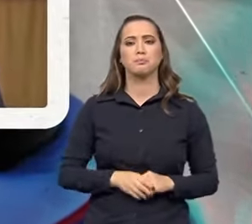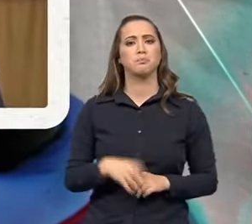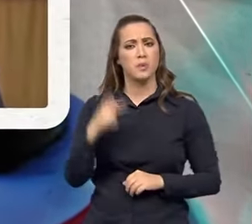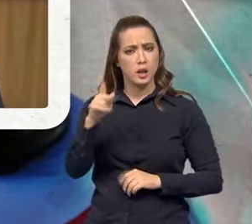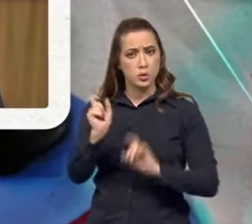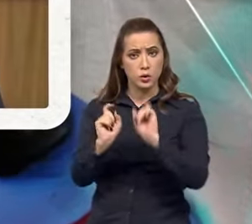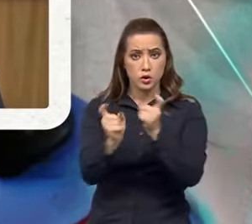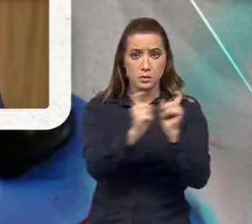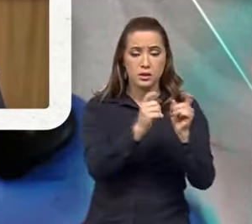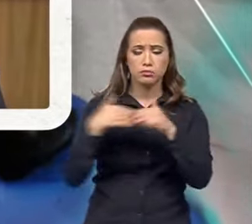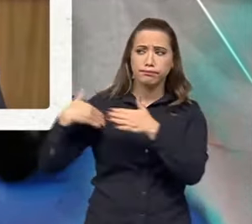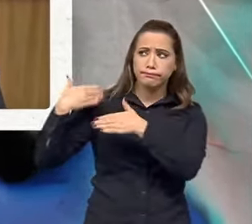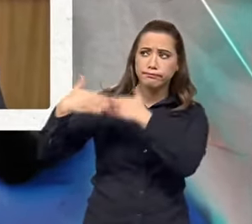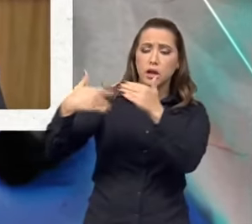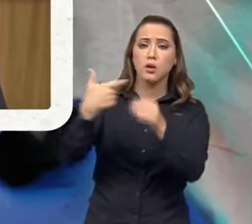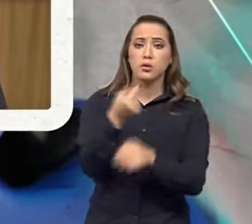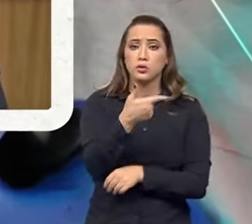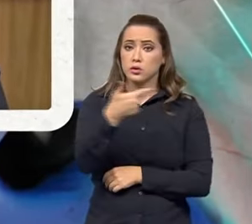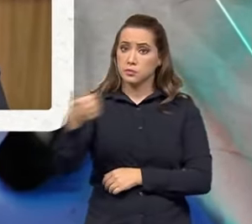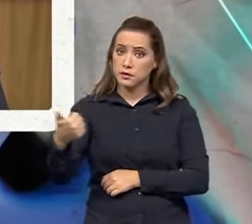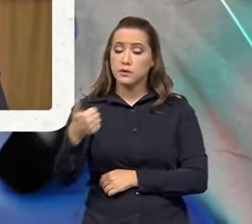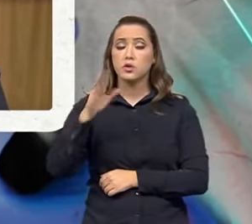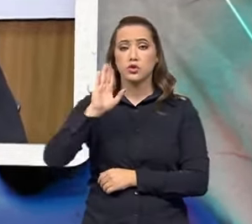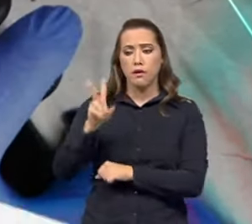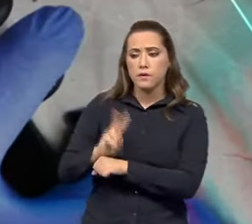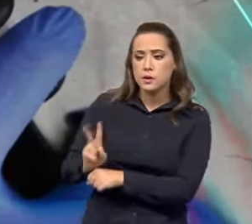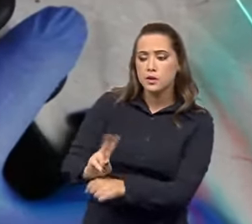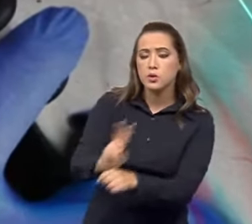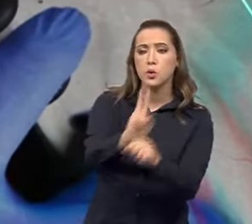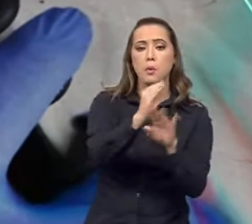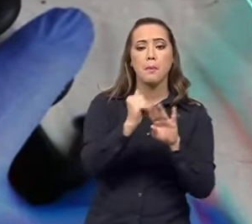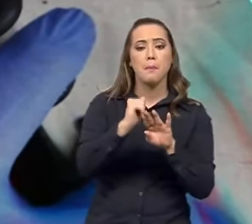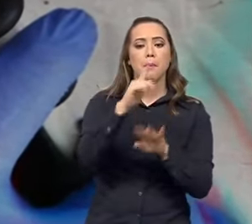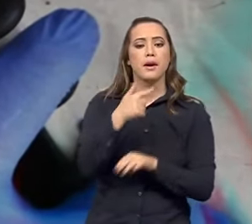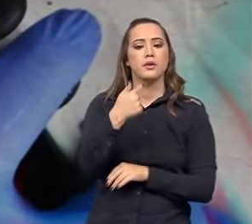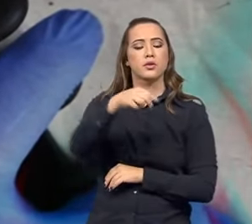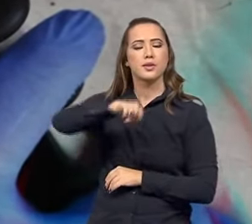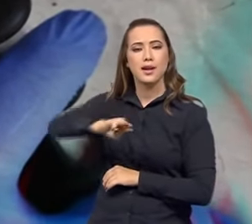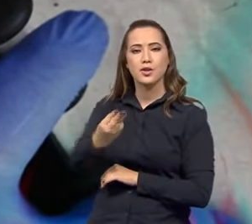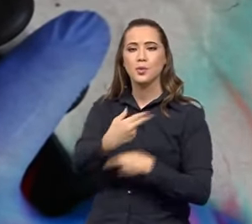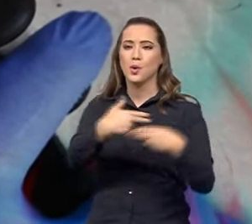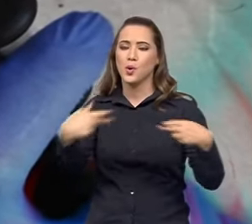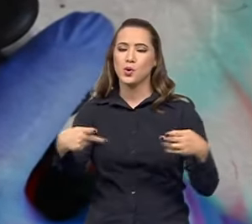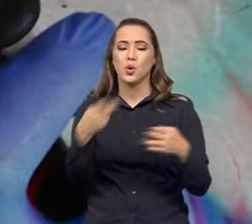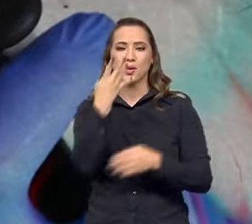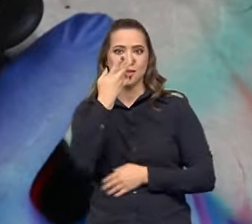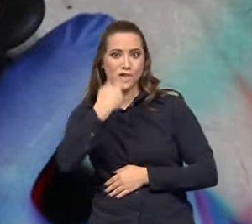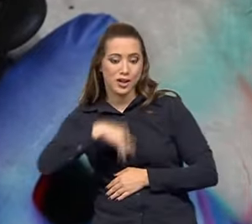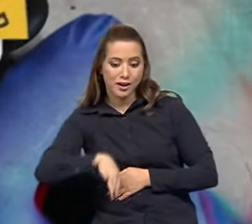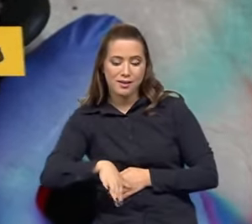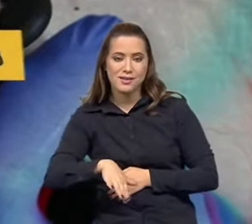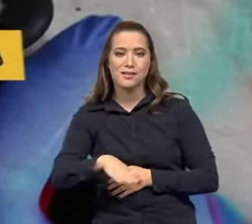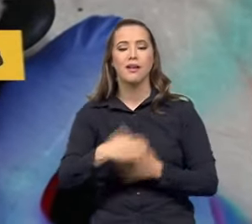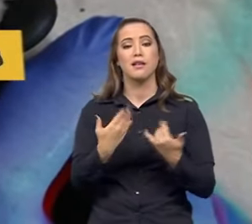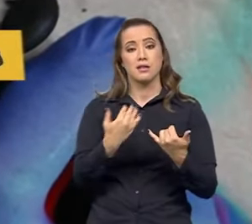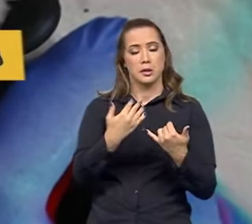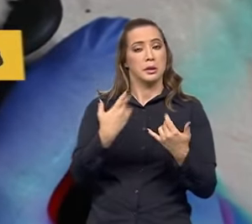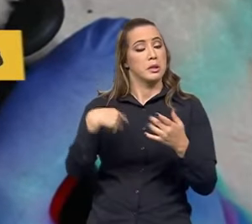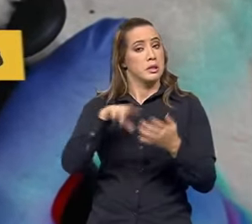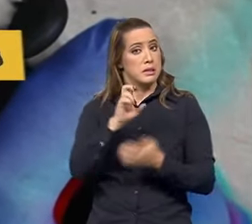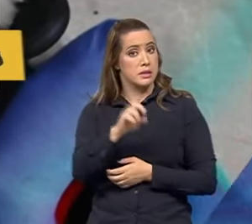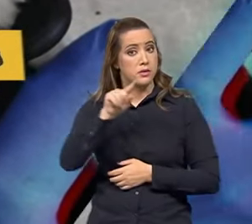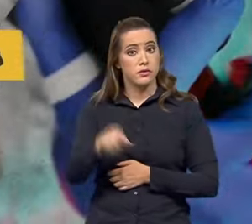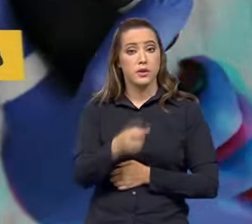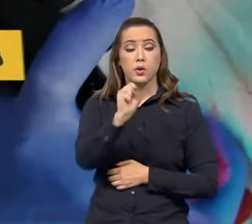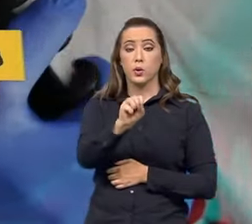sua gestão, ao longo de 2021, foram fiscalizados mais de 7 milhões de produtos infantis, 5,8 milhões